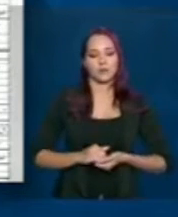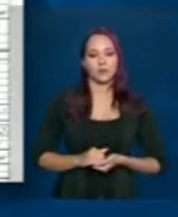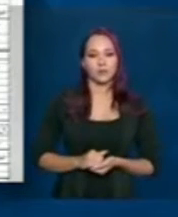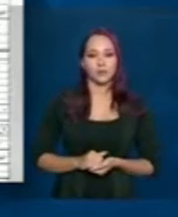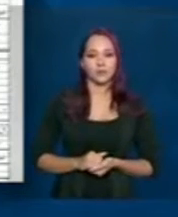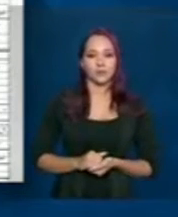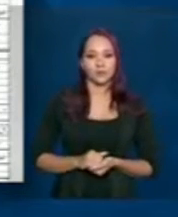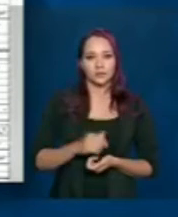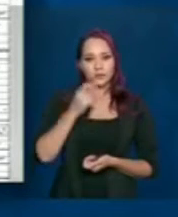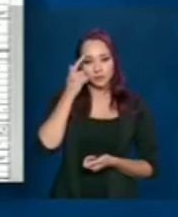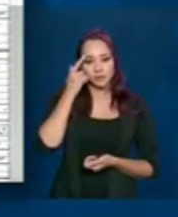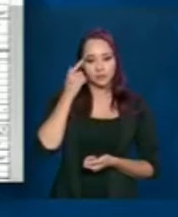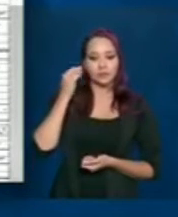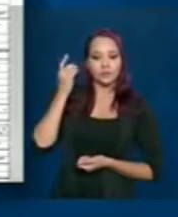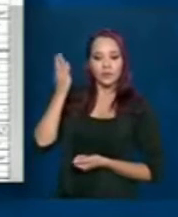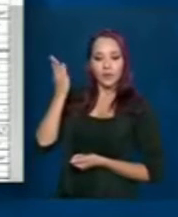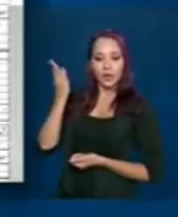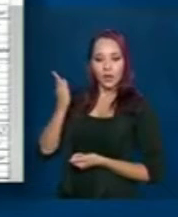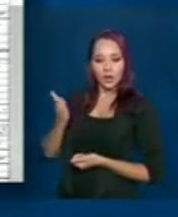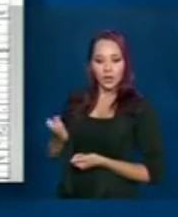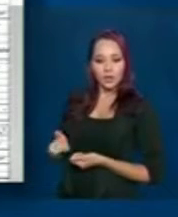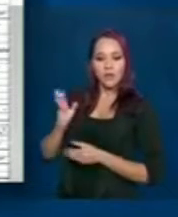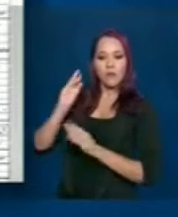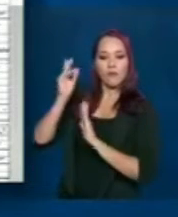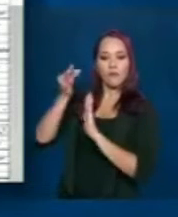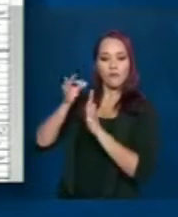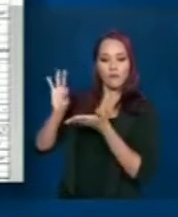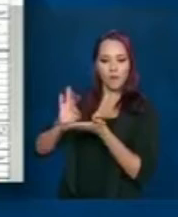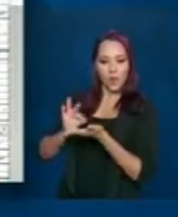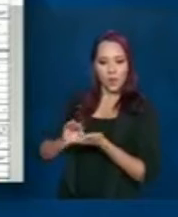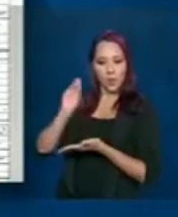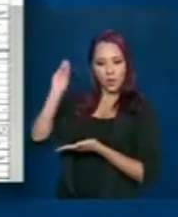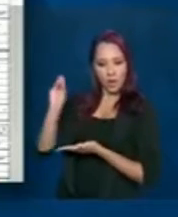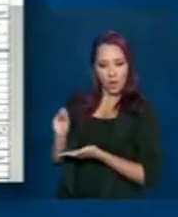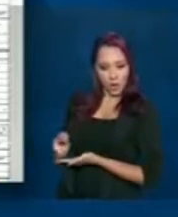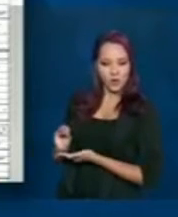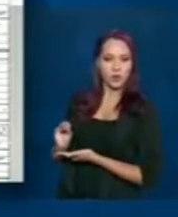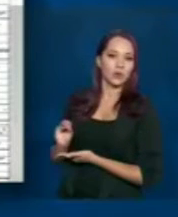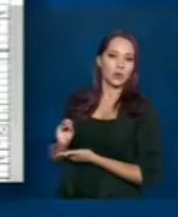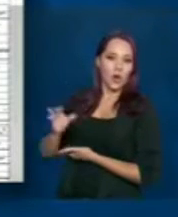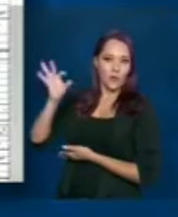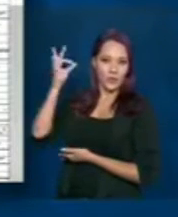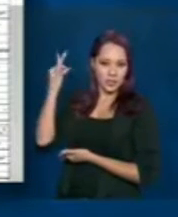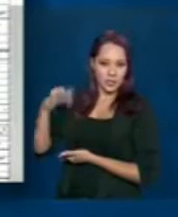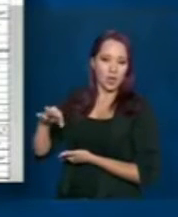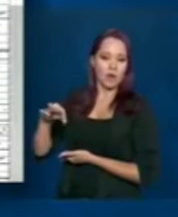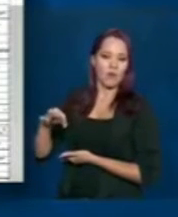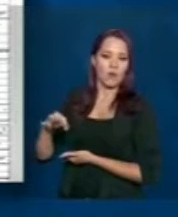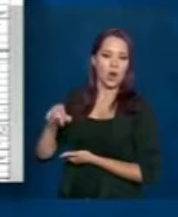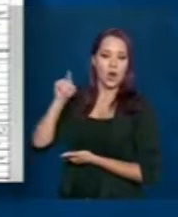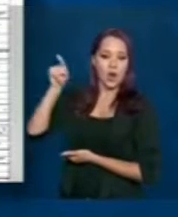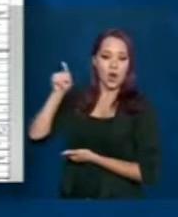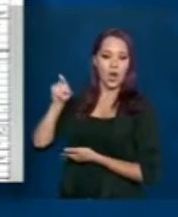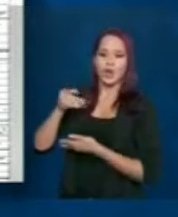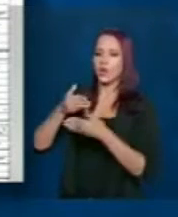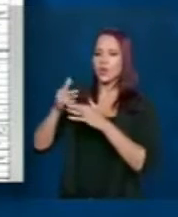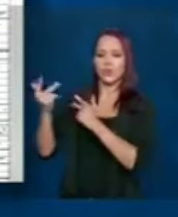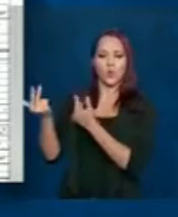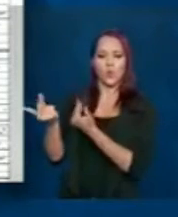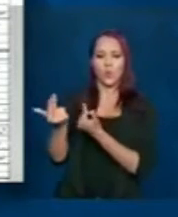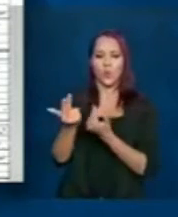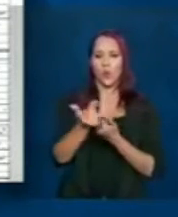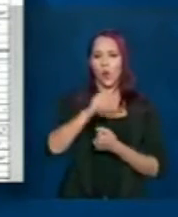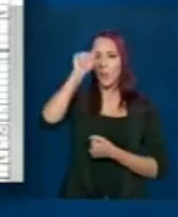Próximo. Esse é o formulário oficial para testar óbito, é a declaração de óbito. Ele é um formulário que é padronizado